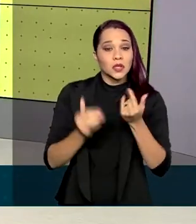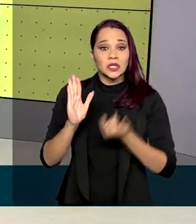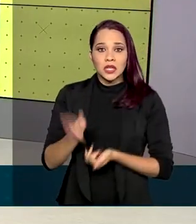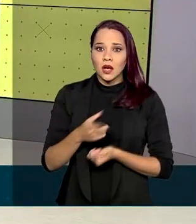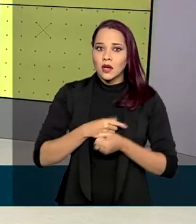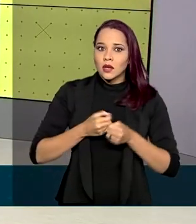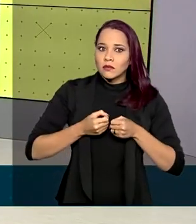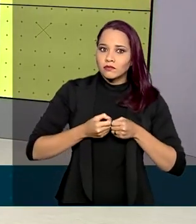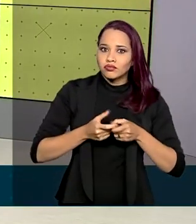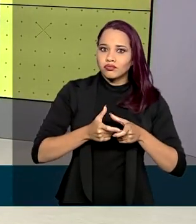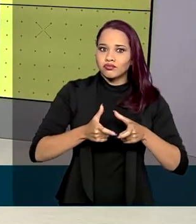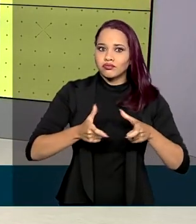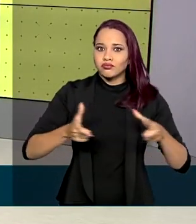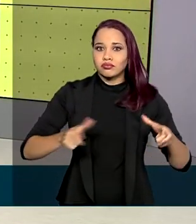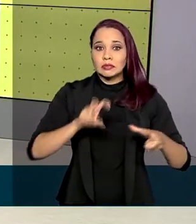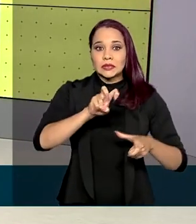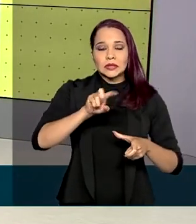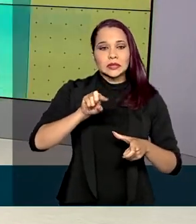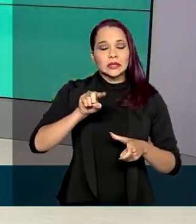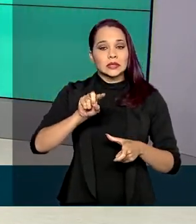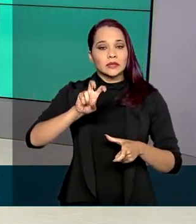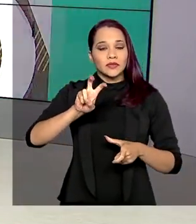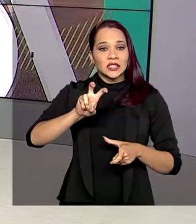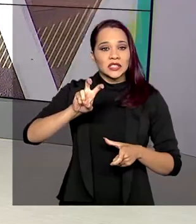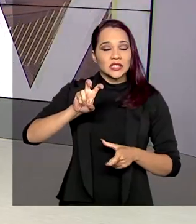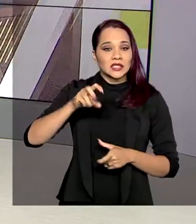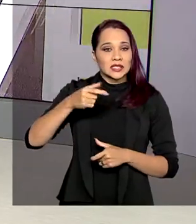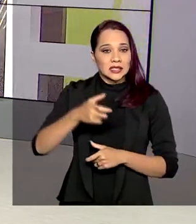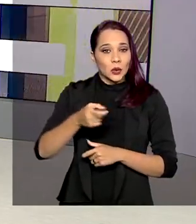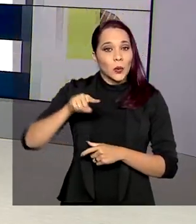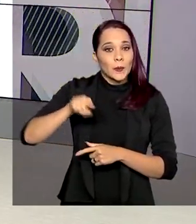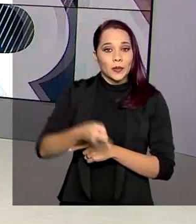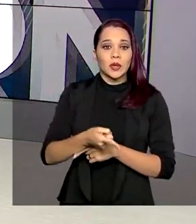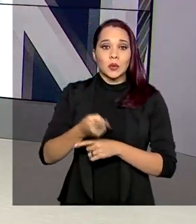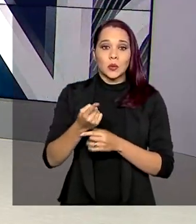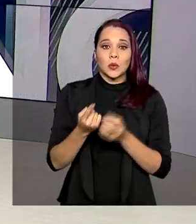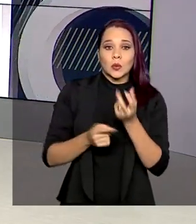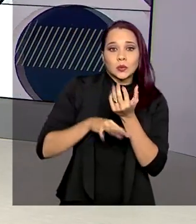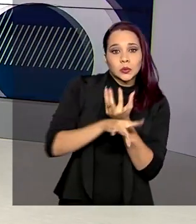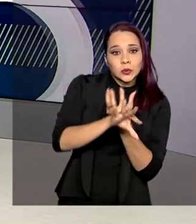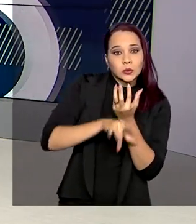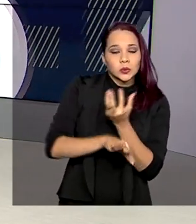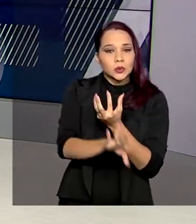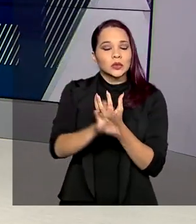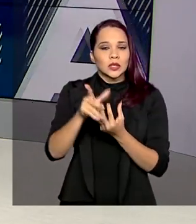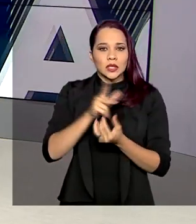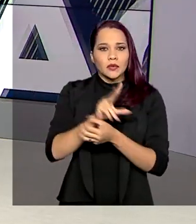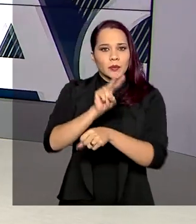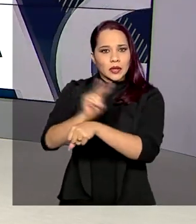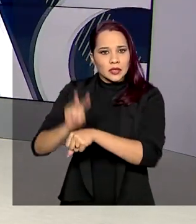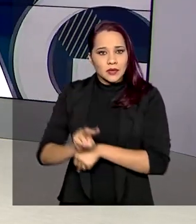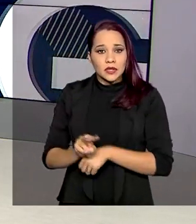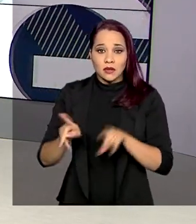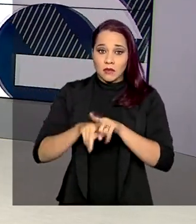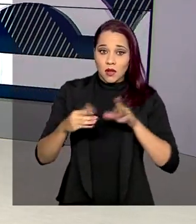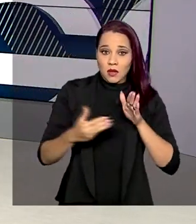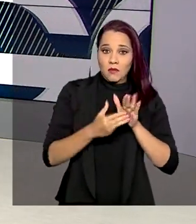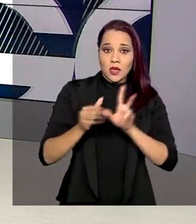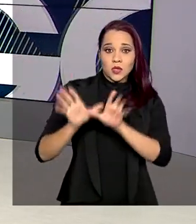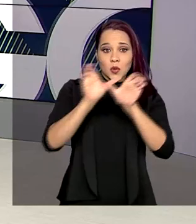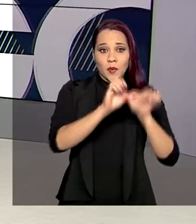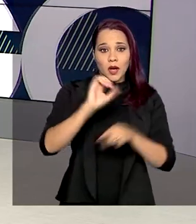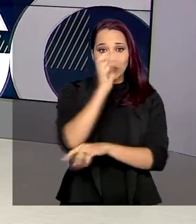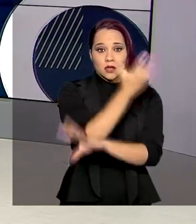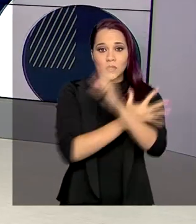atingiram mais de 25 mil hectares do bioma pantaneiro, atingindo áreas de preservação permanentes e os limites do Parque